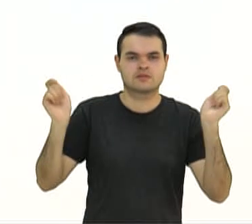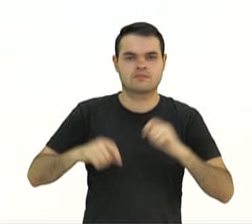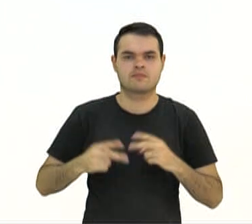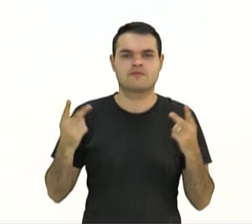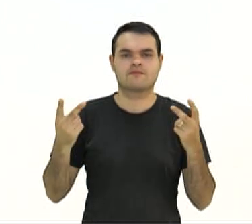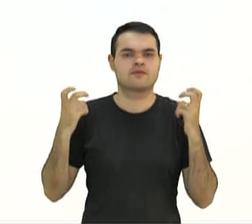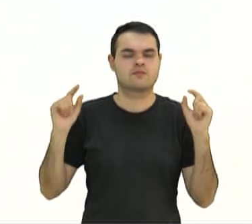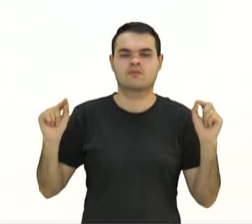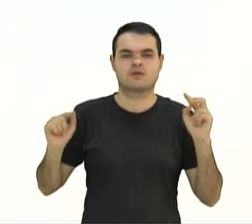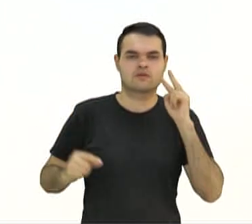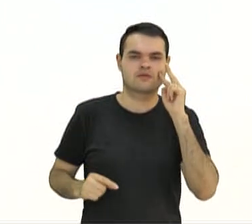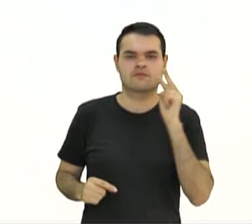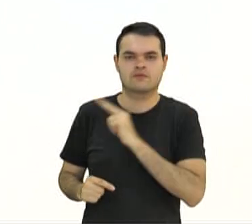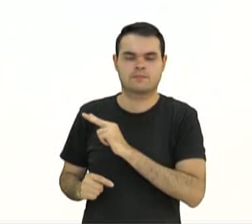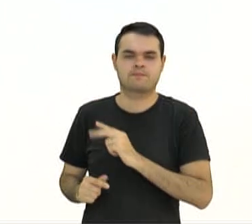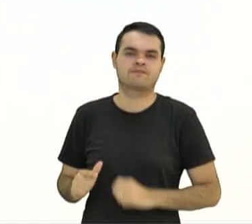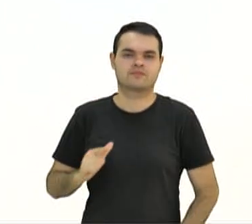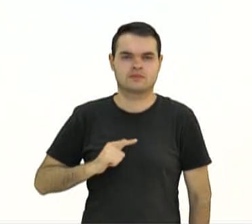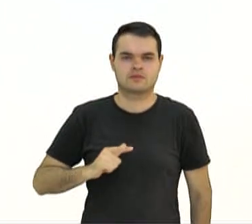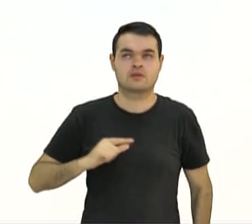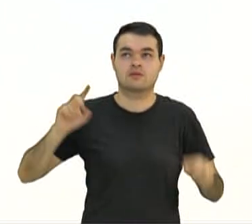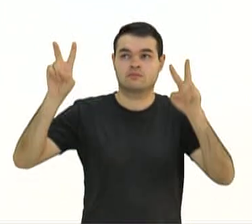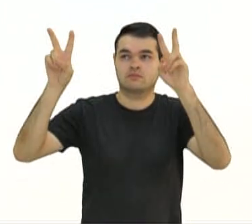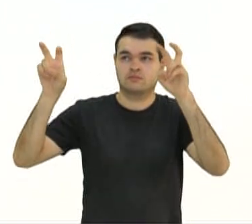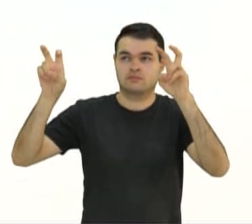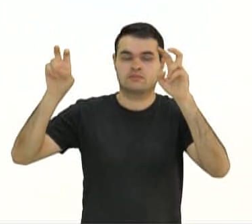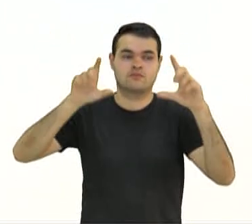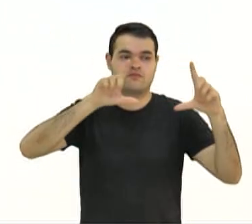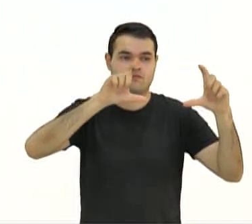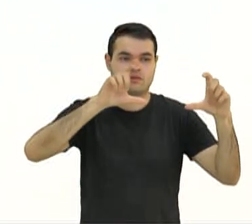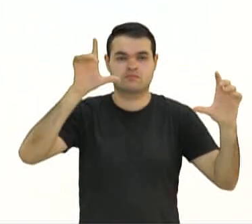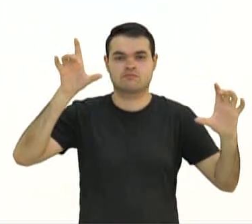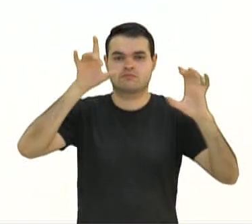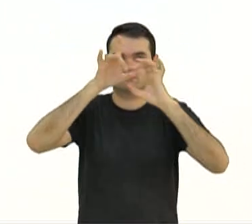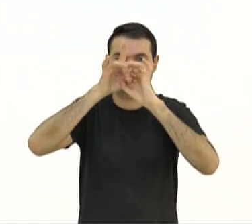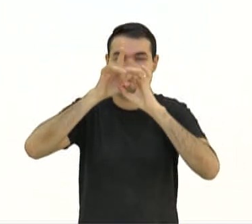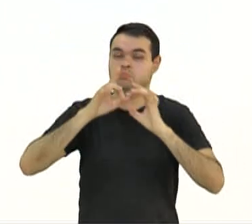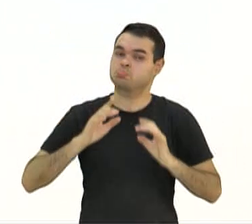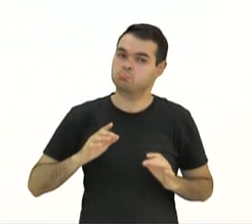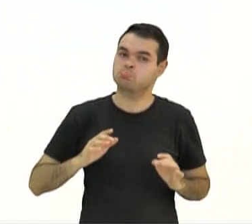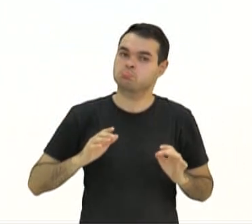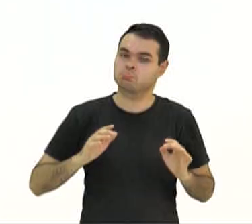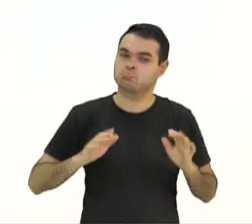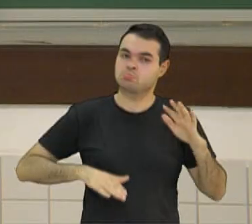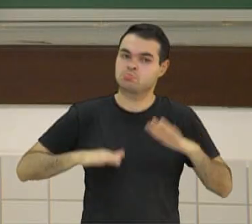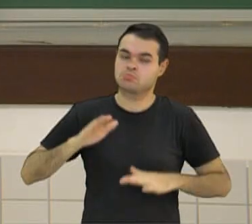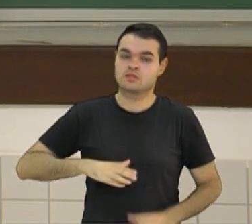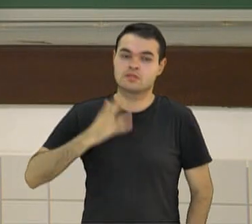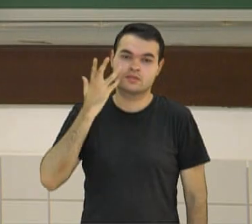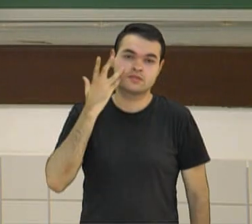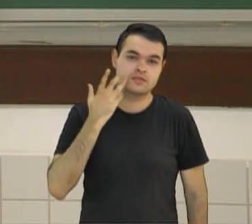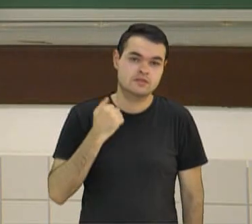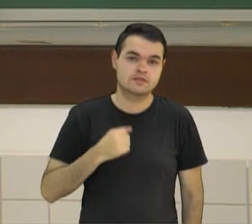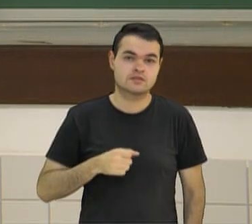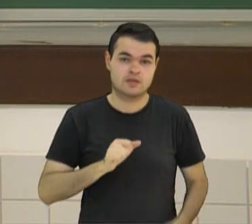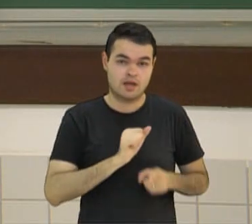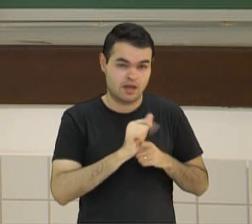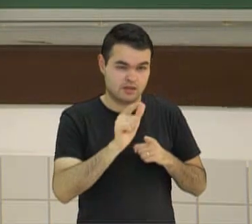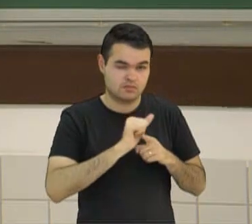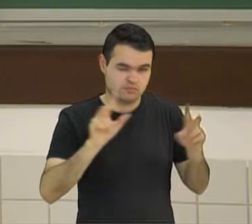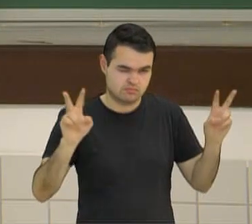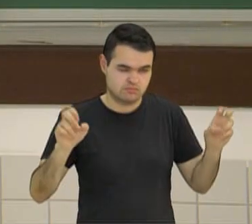que, juntamente com o título e a fotografia, é muito provável que essas crianças estejam sendo